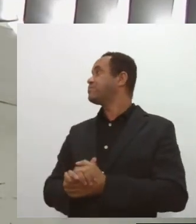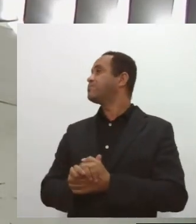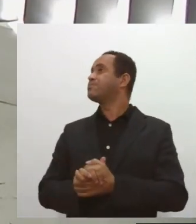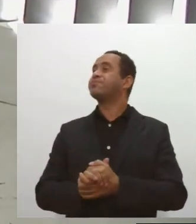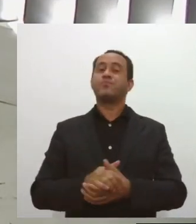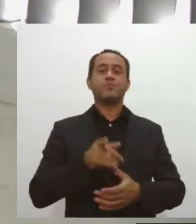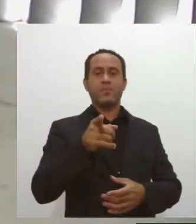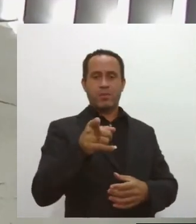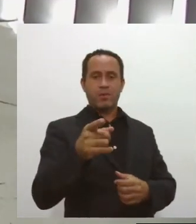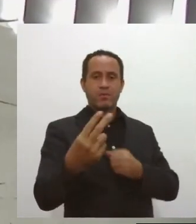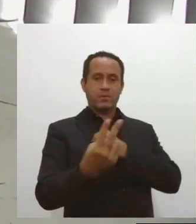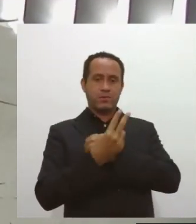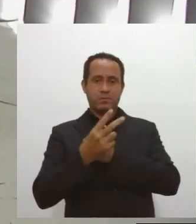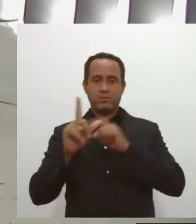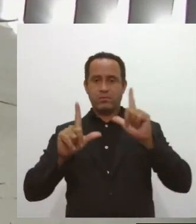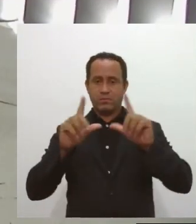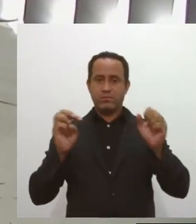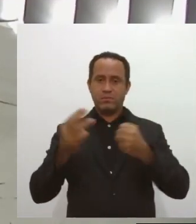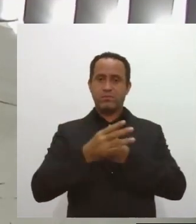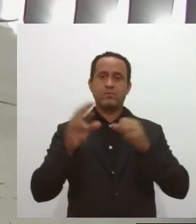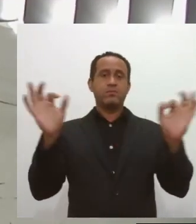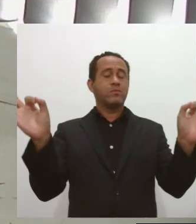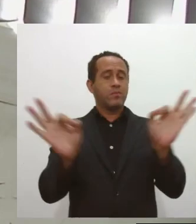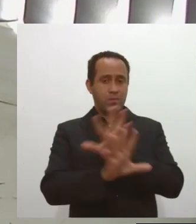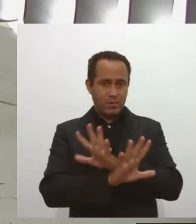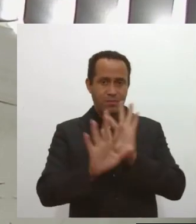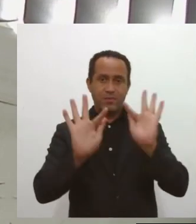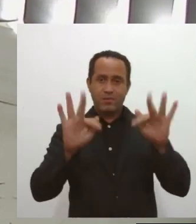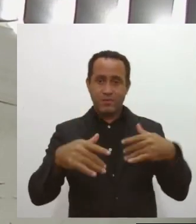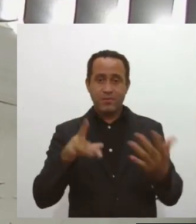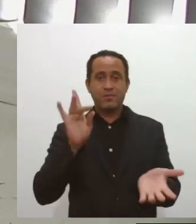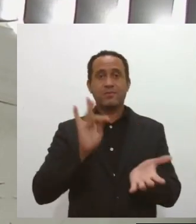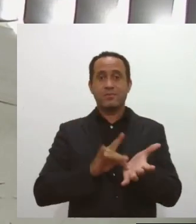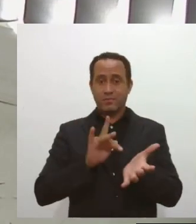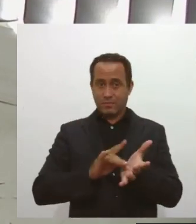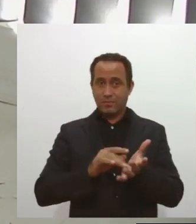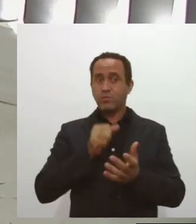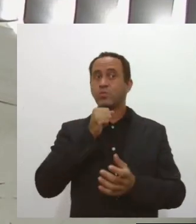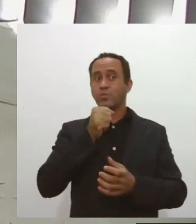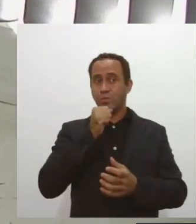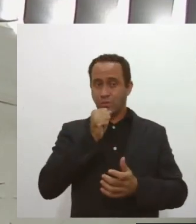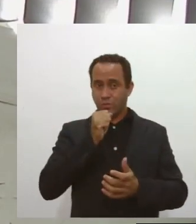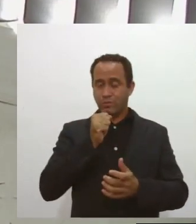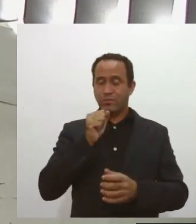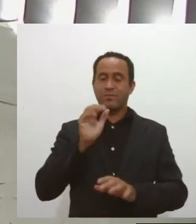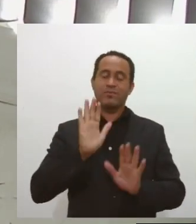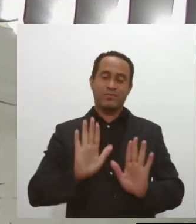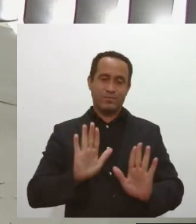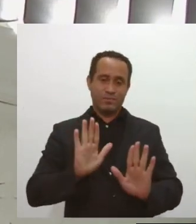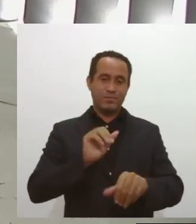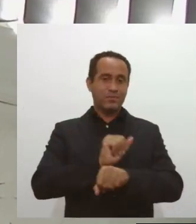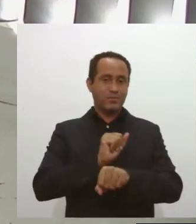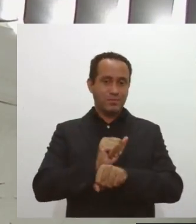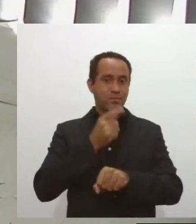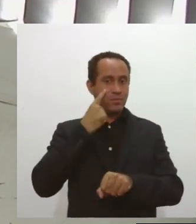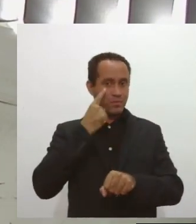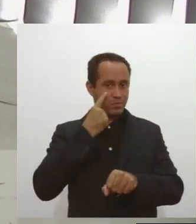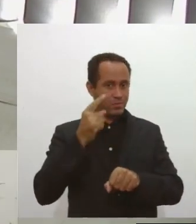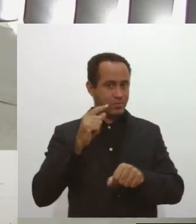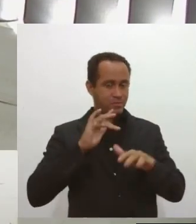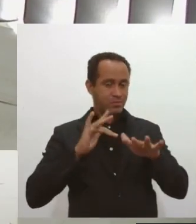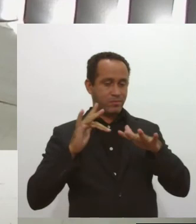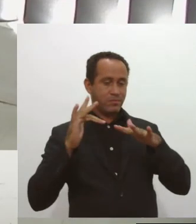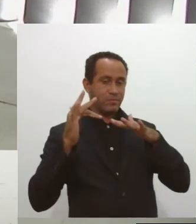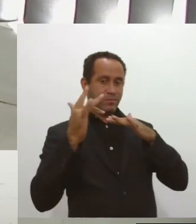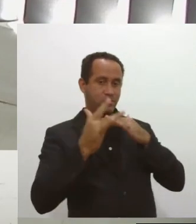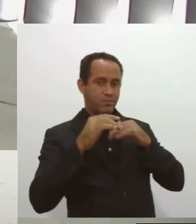olha para você que acompanha o Jornal da Lese, chegamos ao fim, é isso mesmo. O Jornal da Lese, segunda edição, fica por aqui. Você pode acompanhar a TV A Lese nas redes